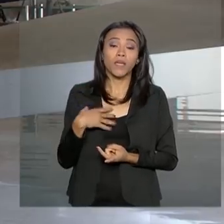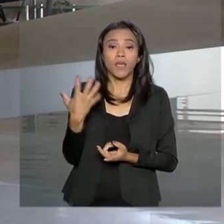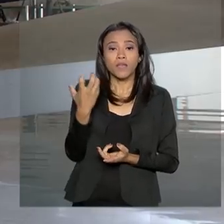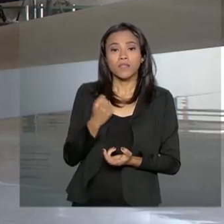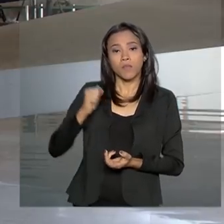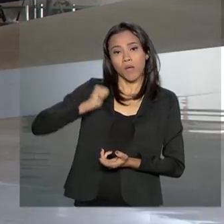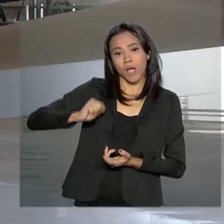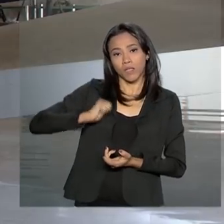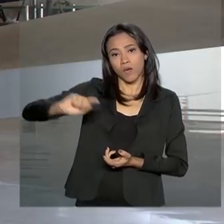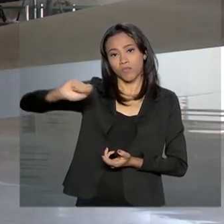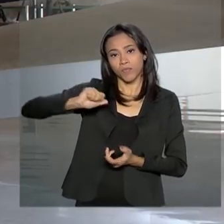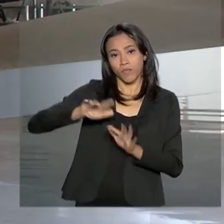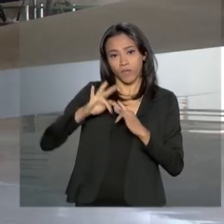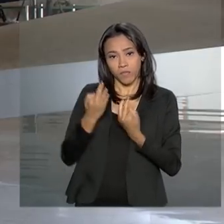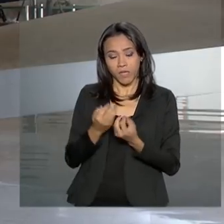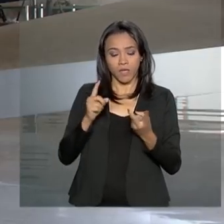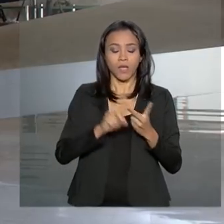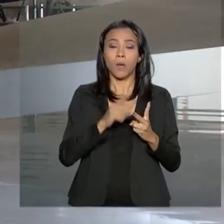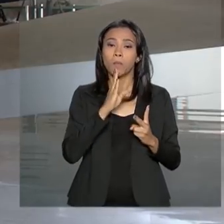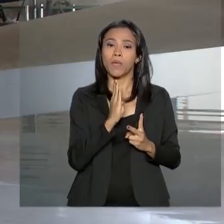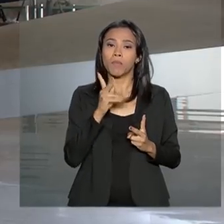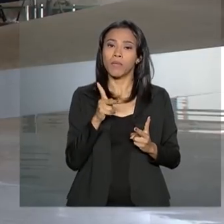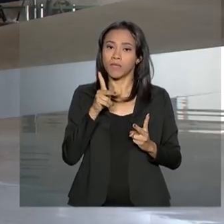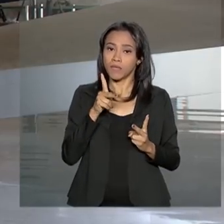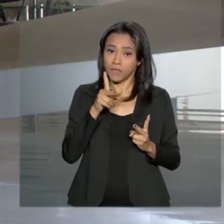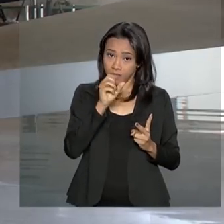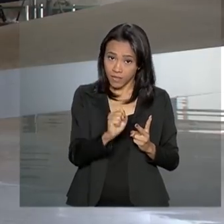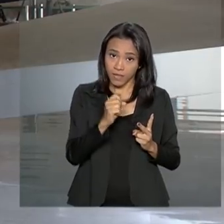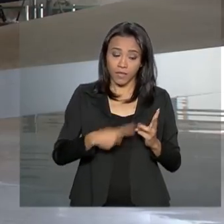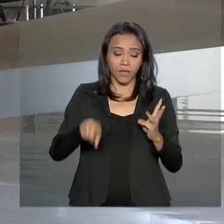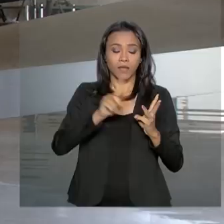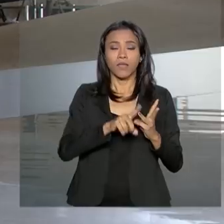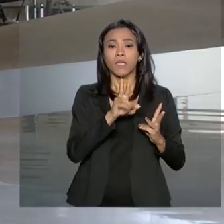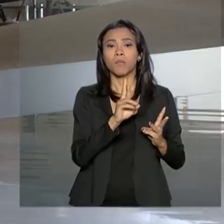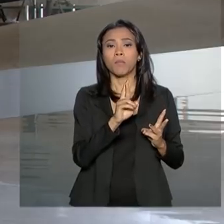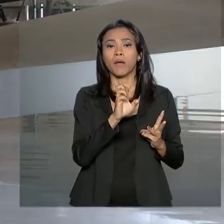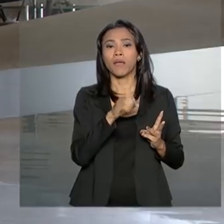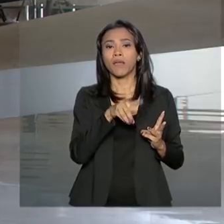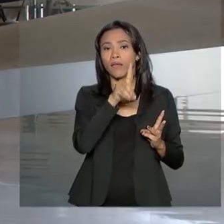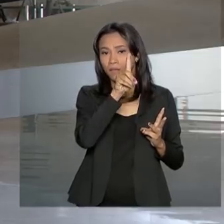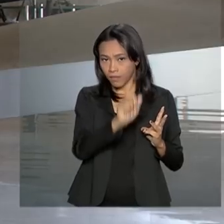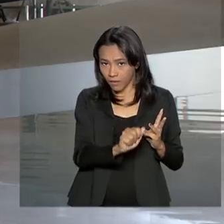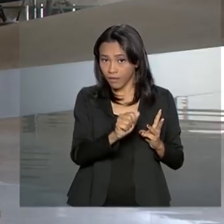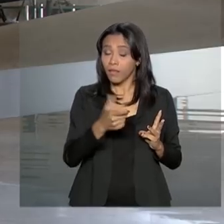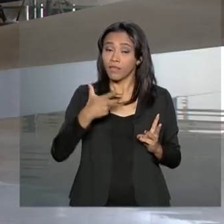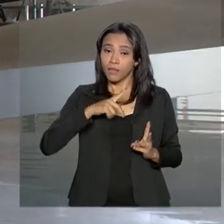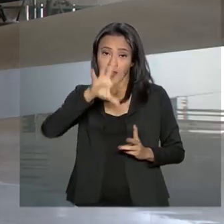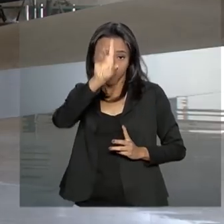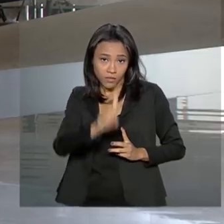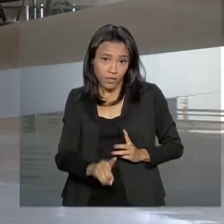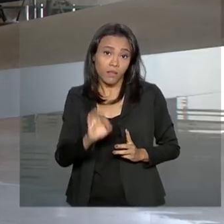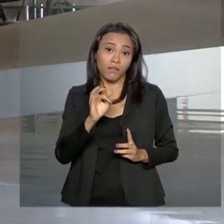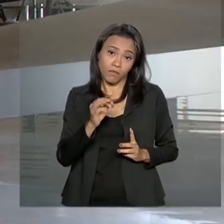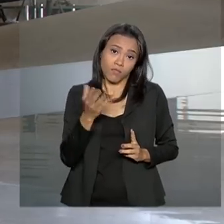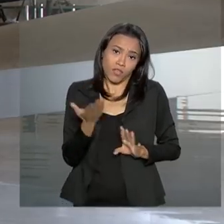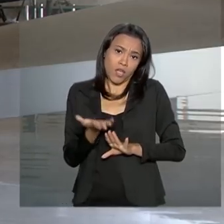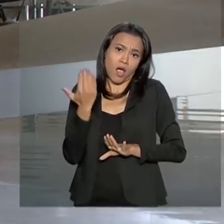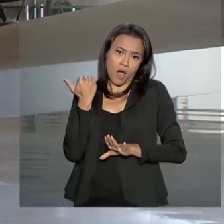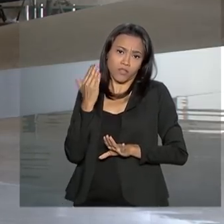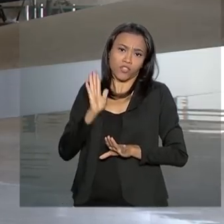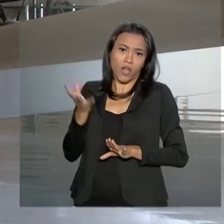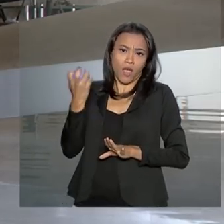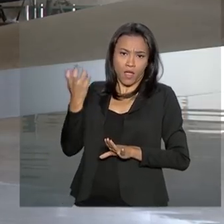benefício de prestação continuada e renda mensal vitalícia. Terão direito os moradores que já tinham esses benefícios